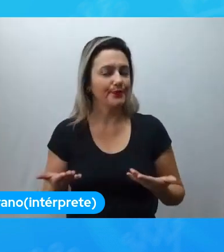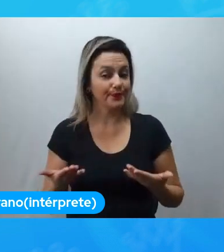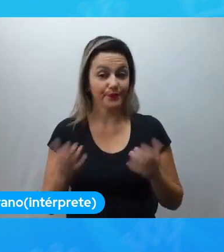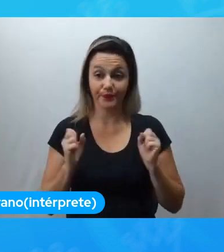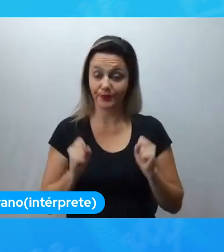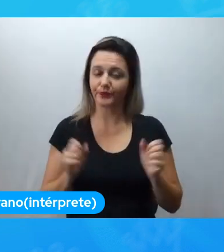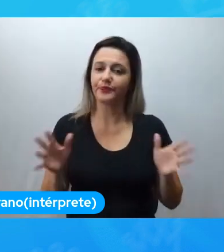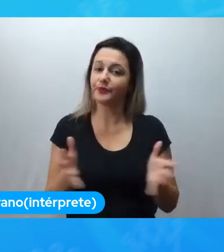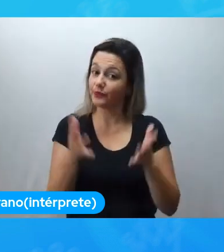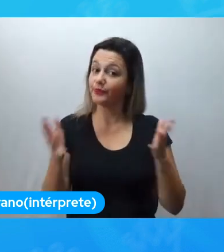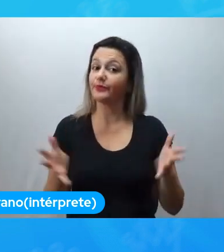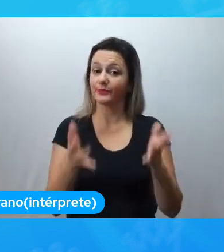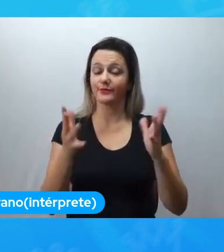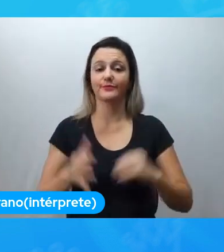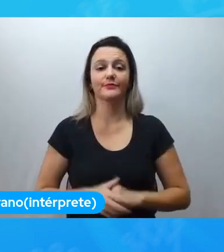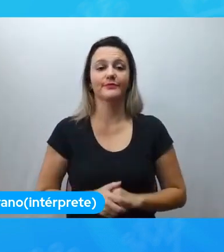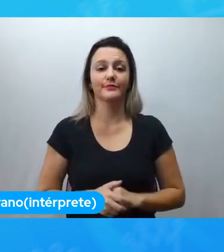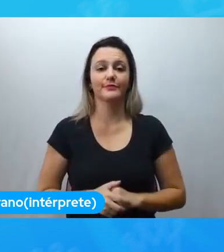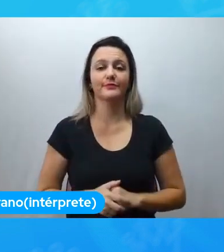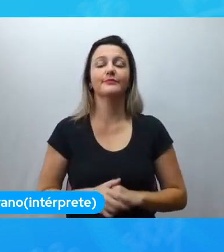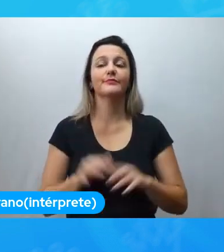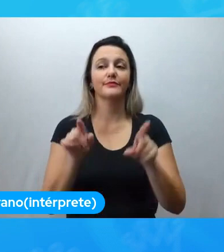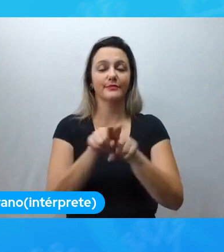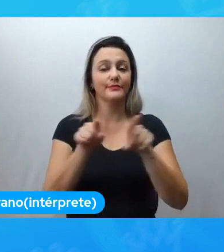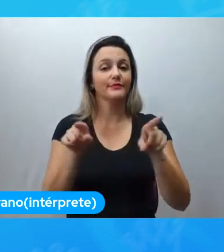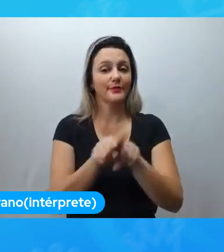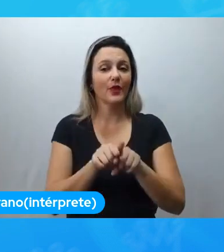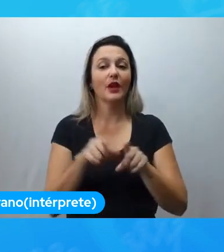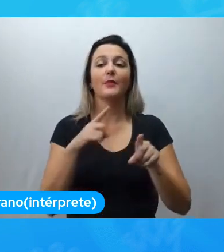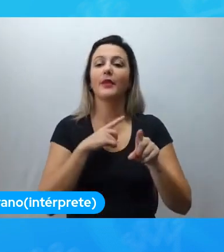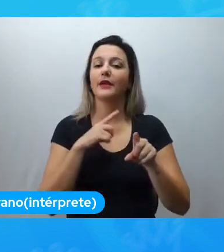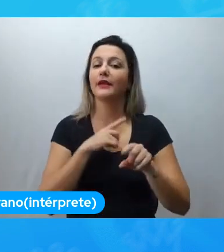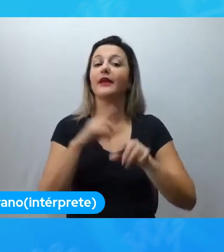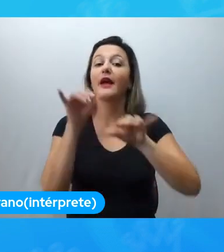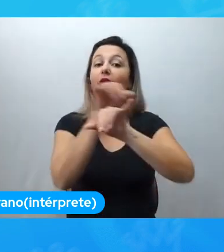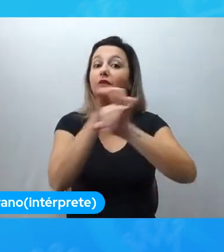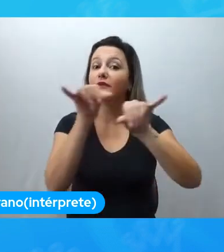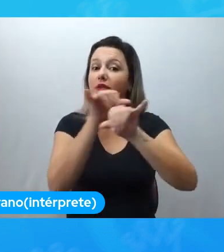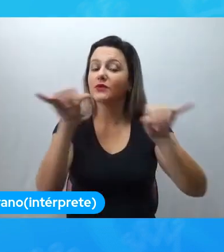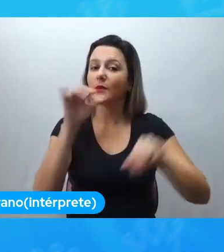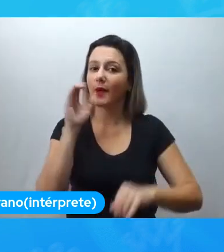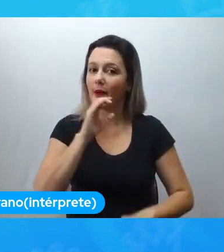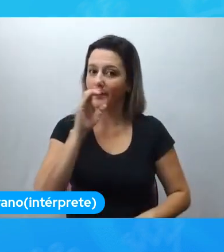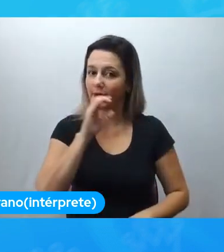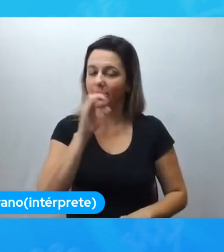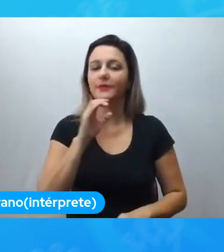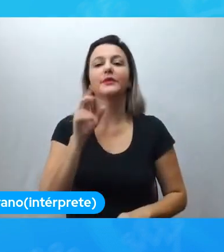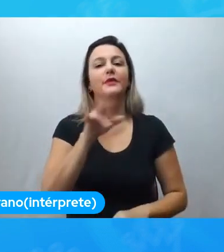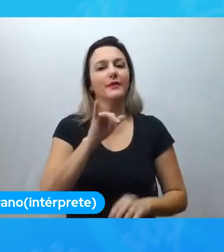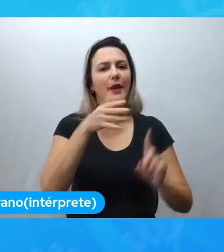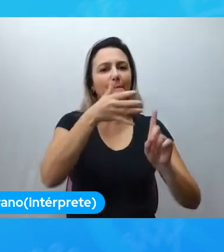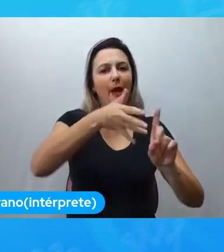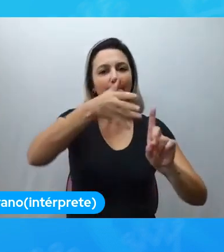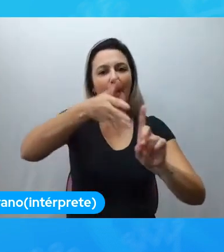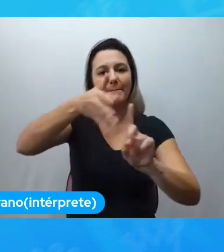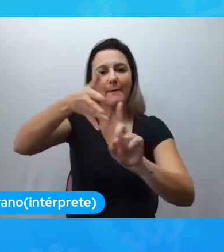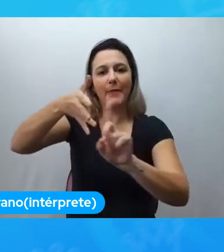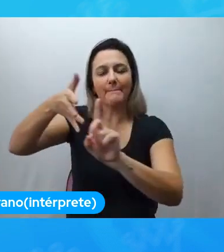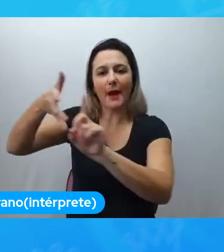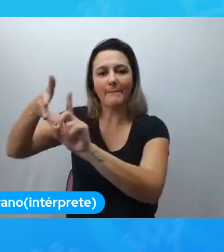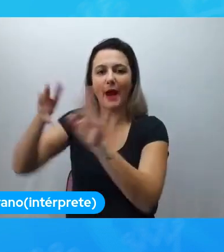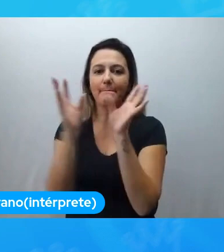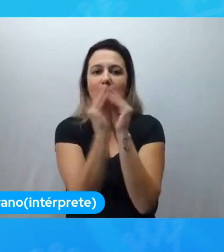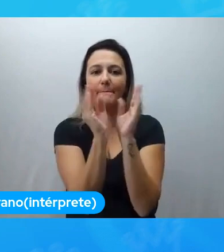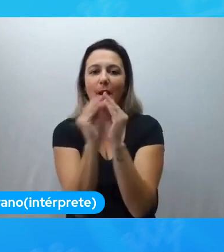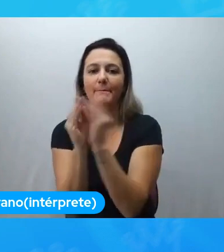incentivo. Além disso, também, aqui um aviso bem rapidinho. Vamos ter palestra relâmpago hoje. E o